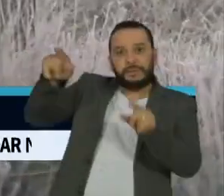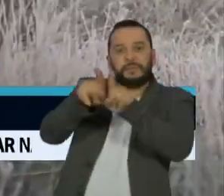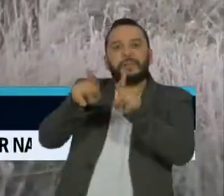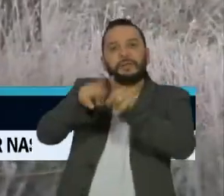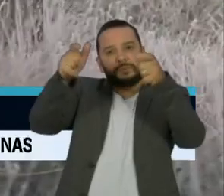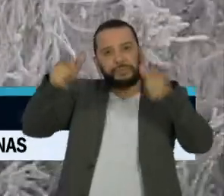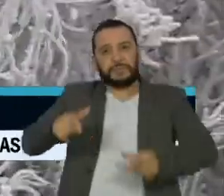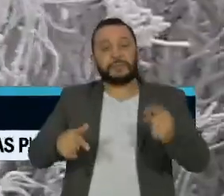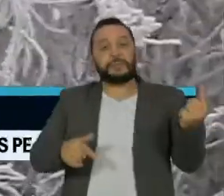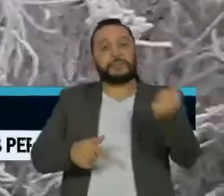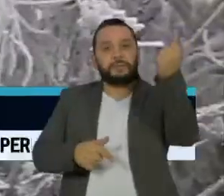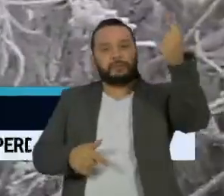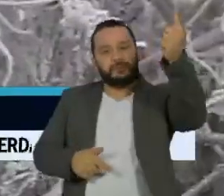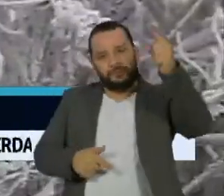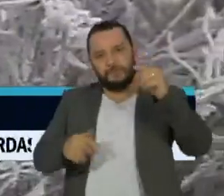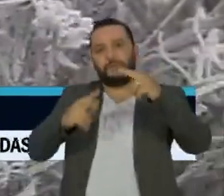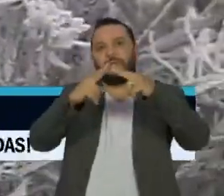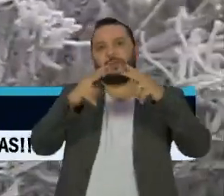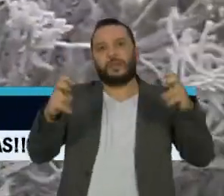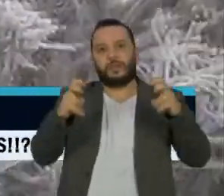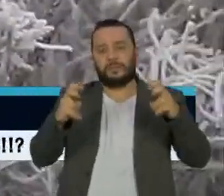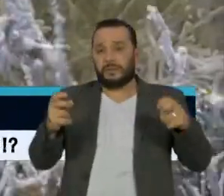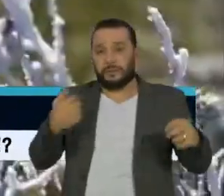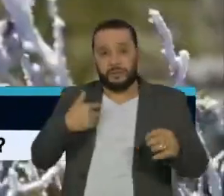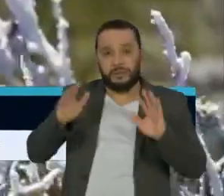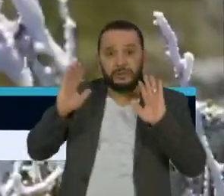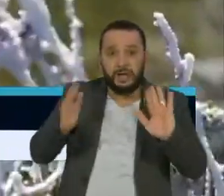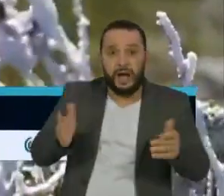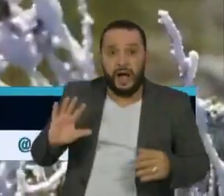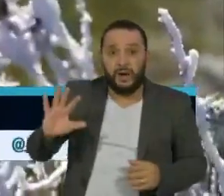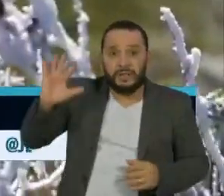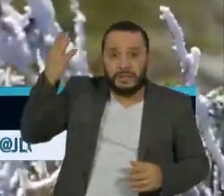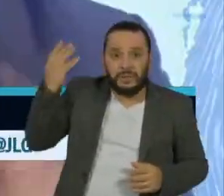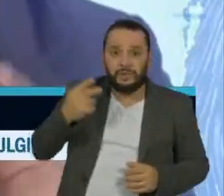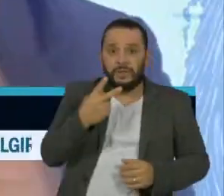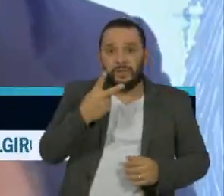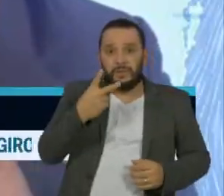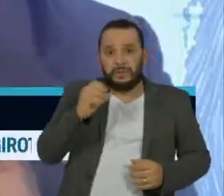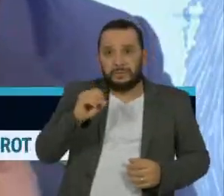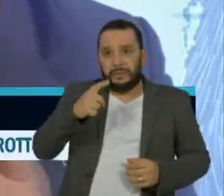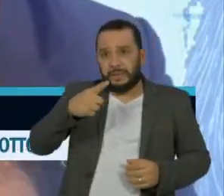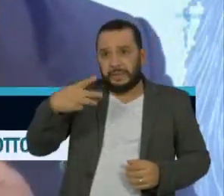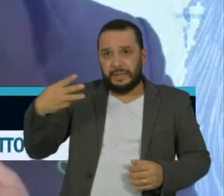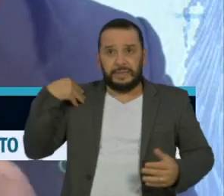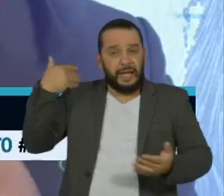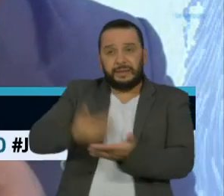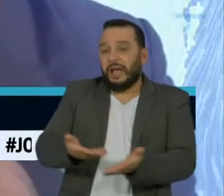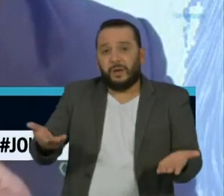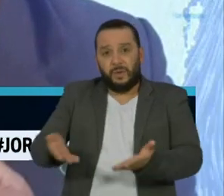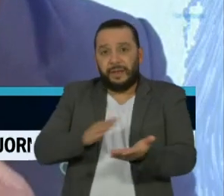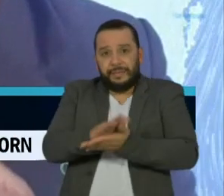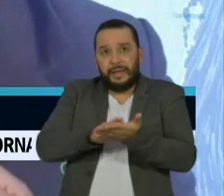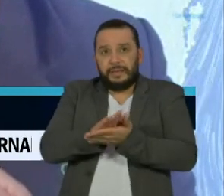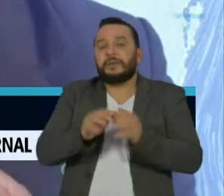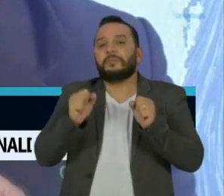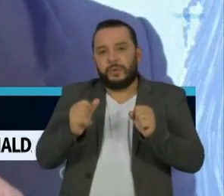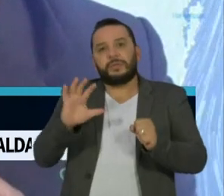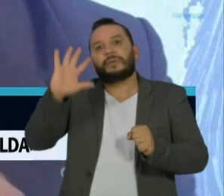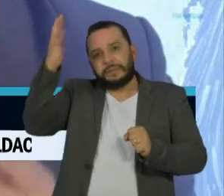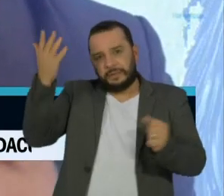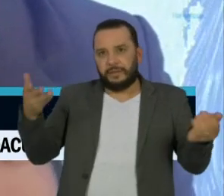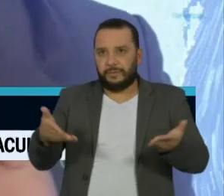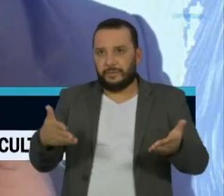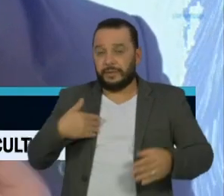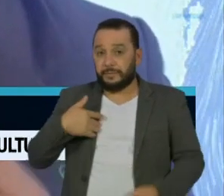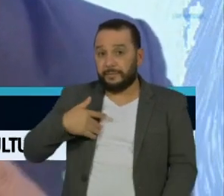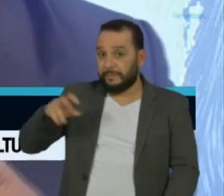Florianópolis, fenômeno que não acontece desde 2013. Pode levar desde a noite da próxima